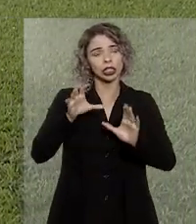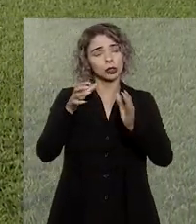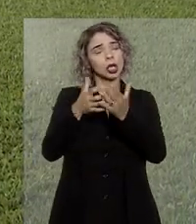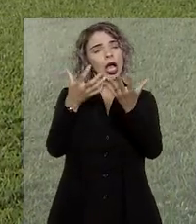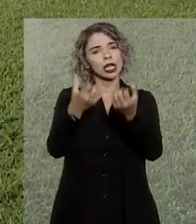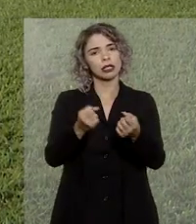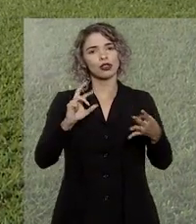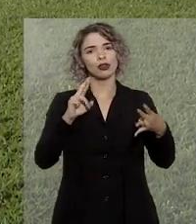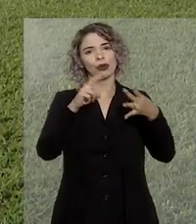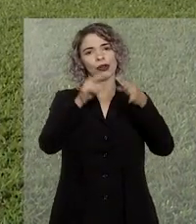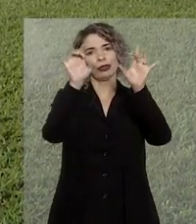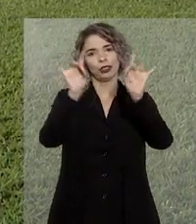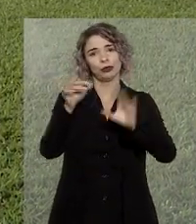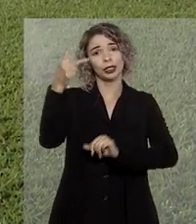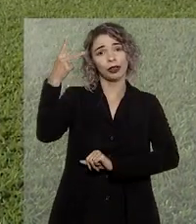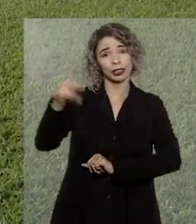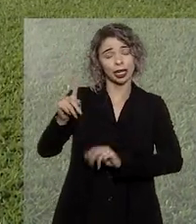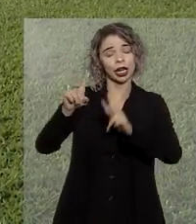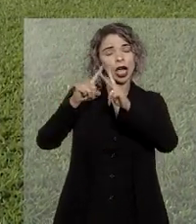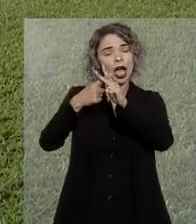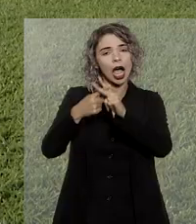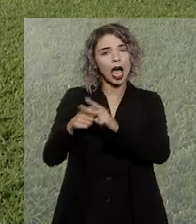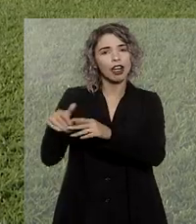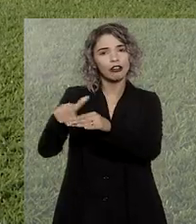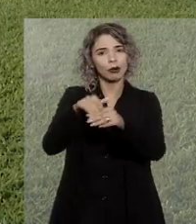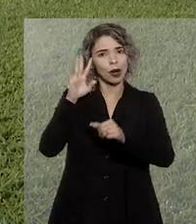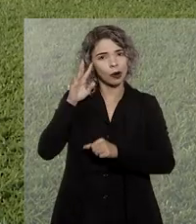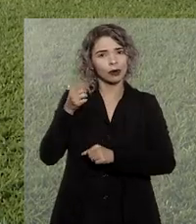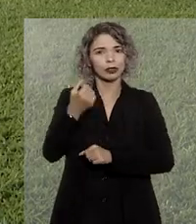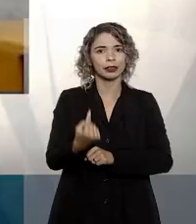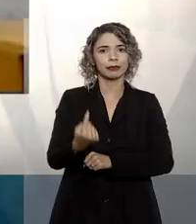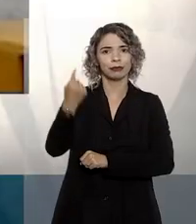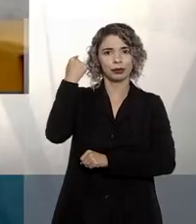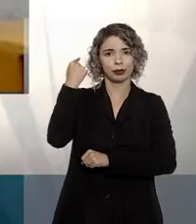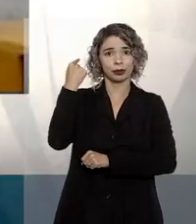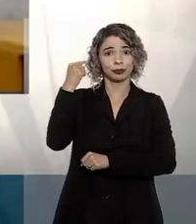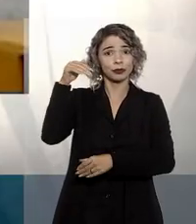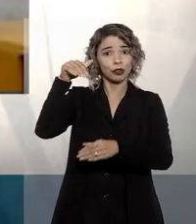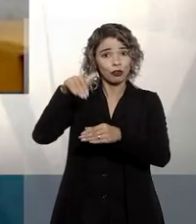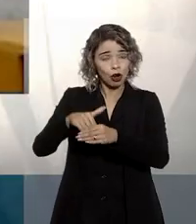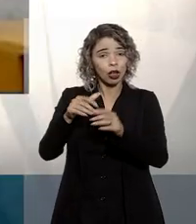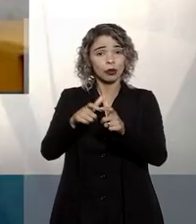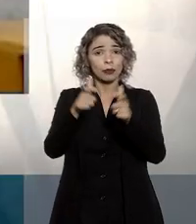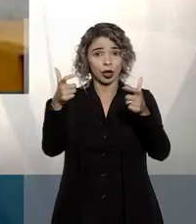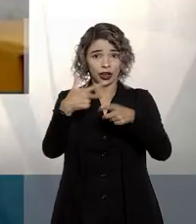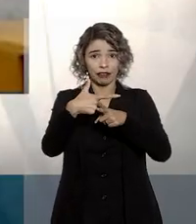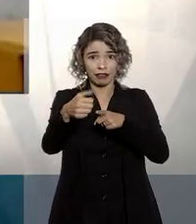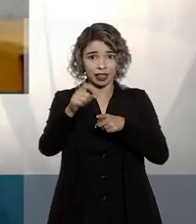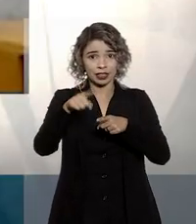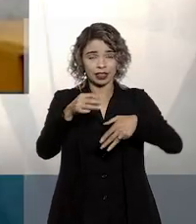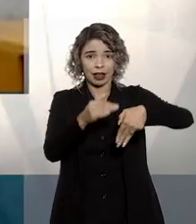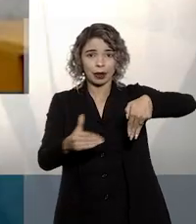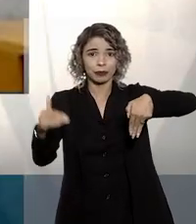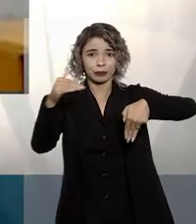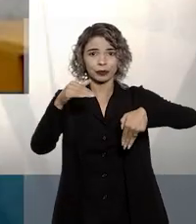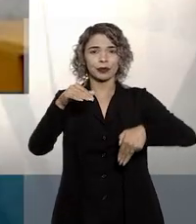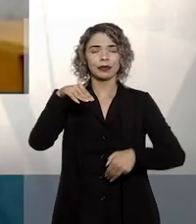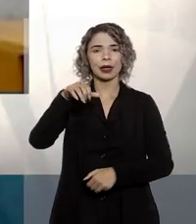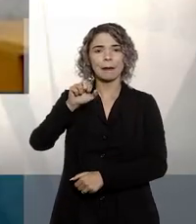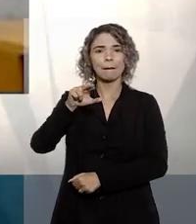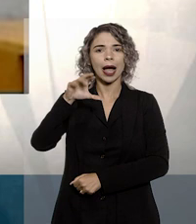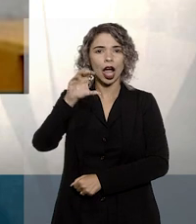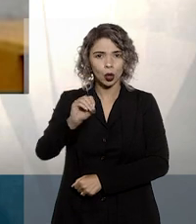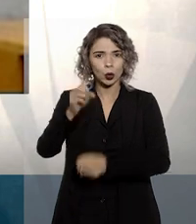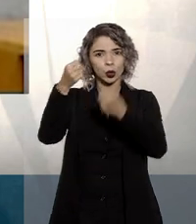terceira turma deu provimento ao recurso especial para reformar o acórdão. Em seu voto, que prevaleceu no julgamento, o ministro